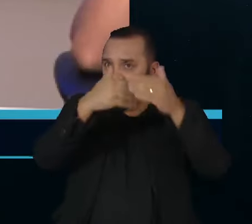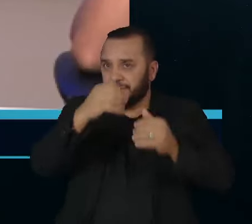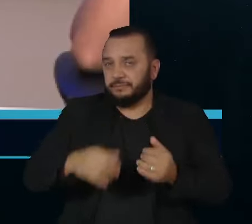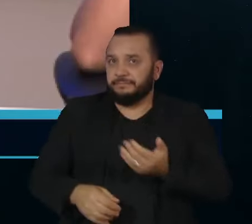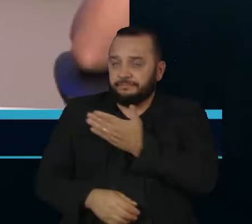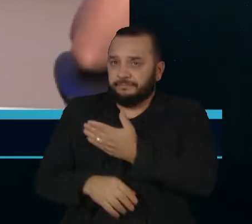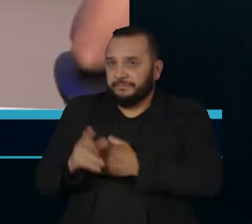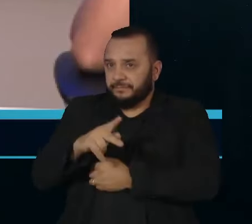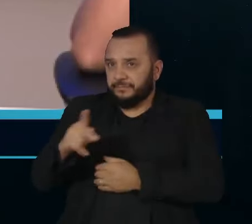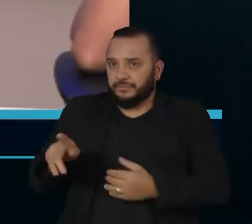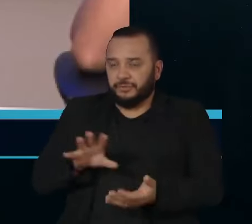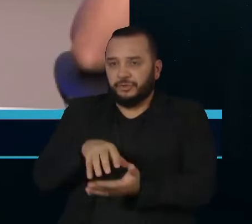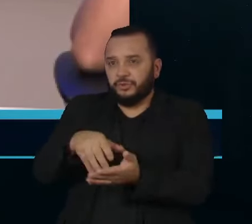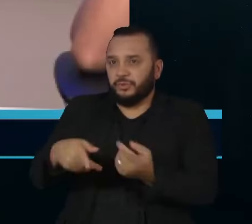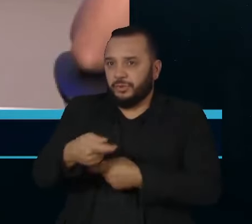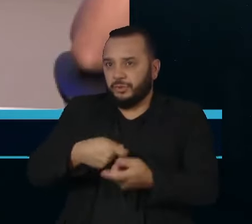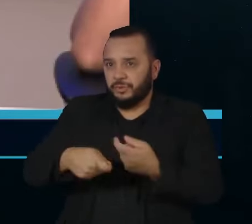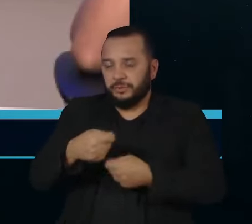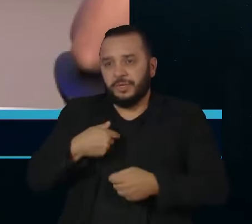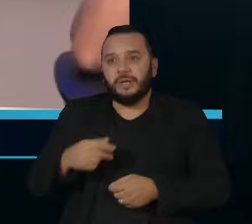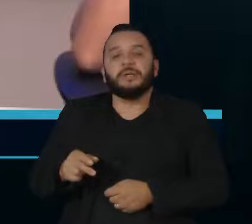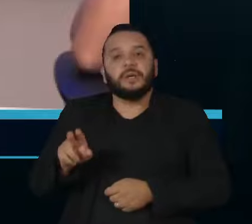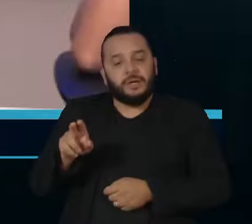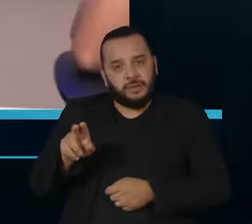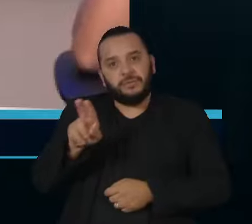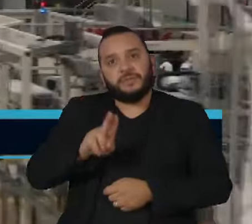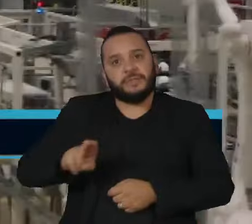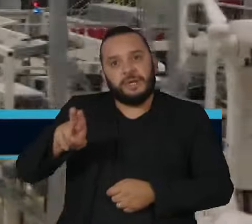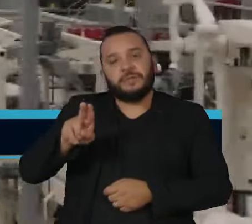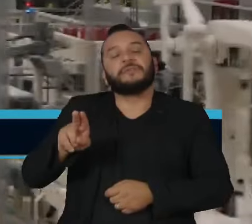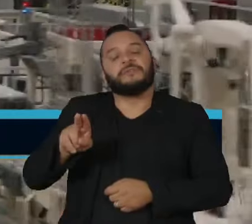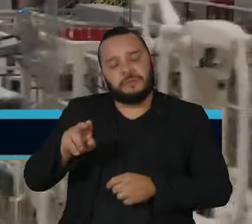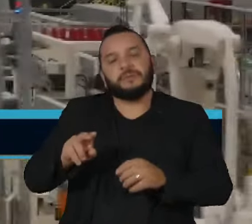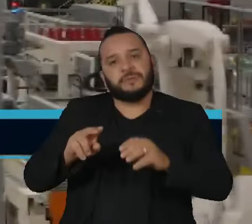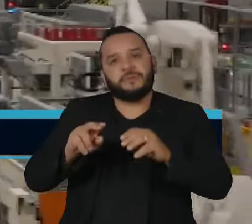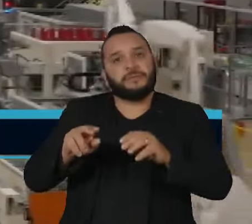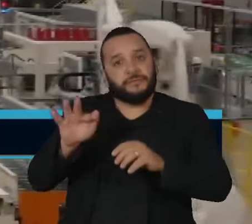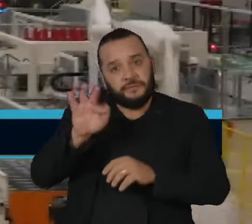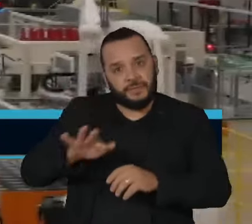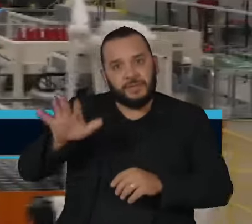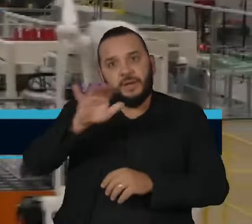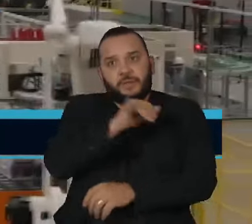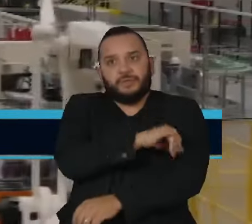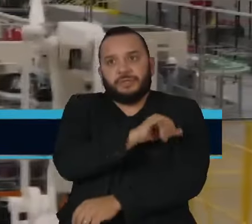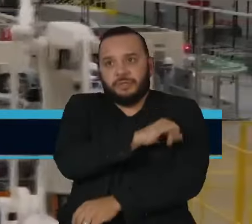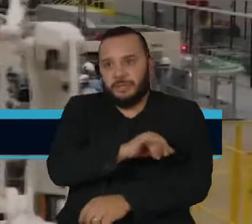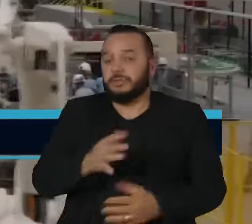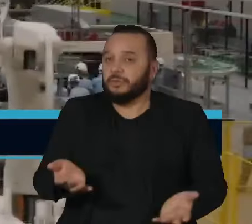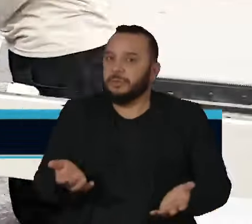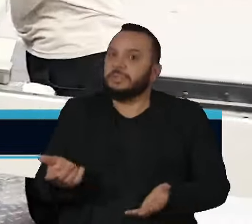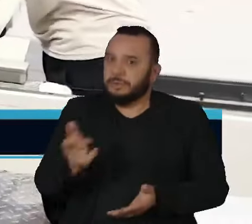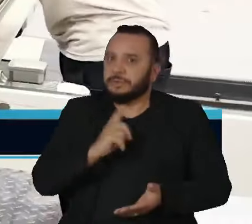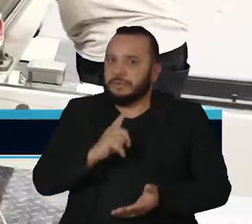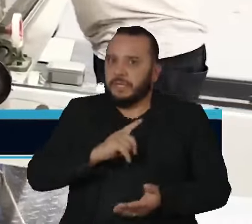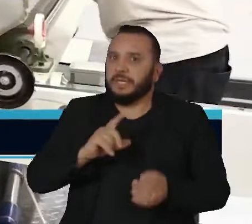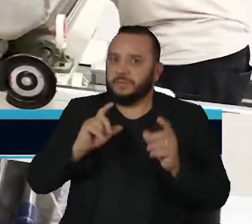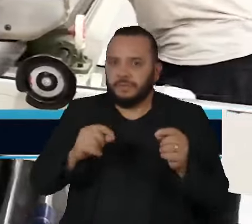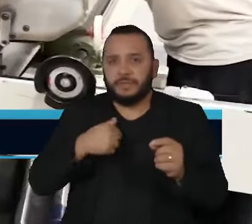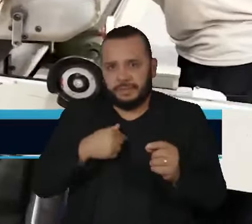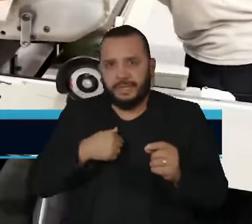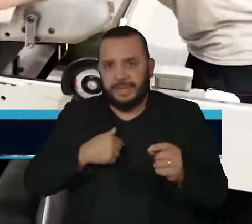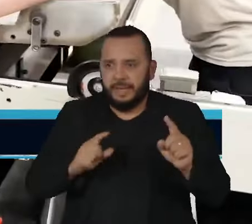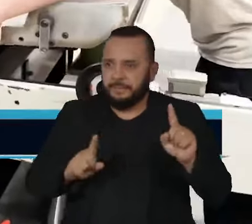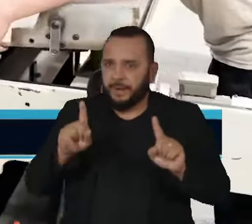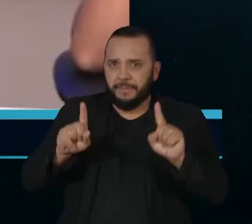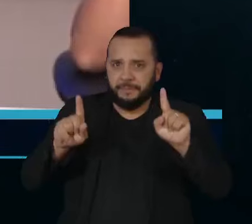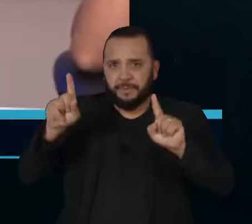professor do Instituto de Economia da Universidade Federal do Rio de Janeiro, o mundo vive uma nova corrida na área industrial, de olho na